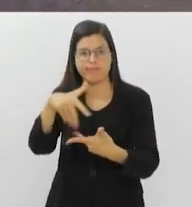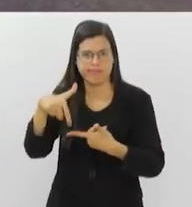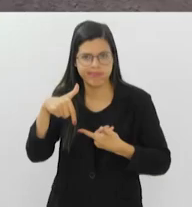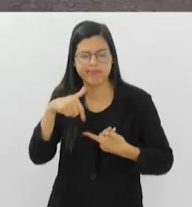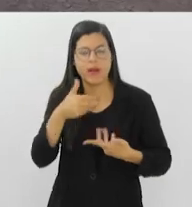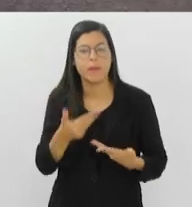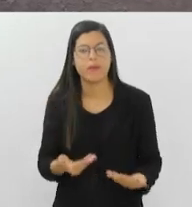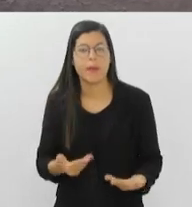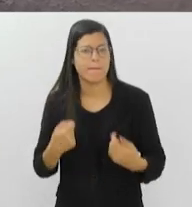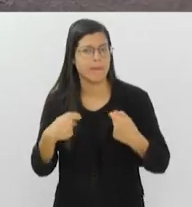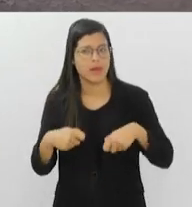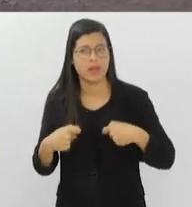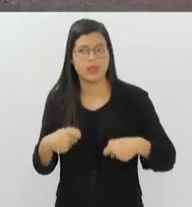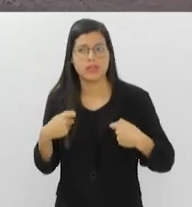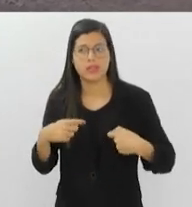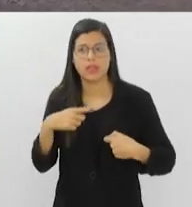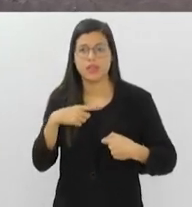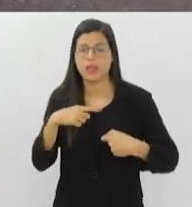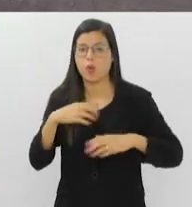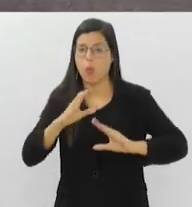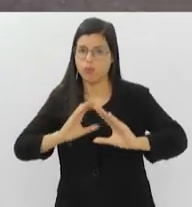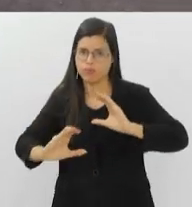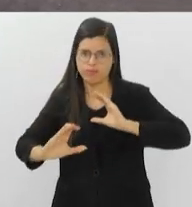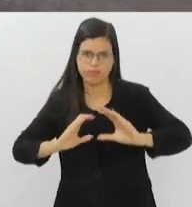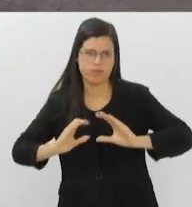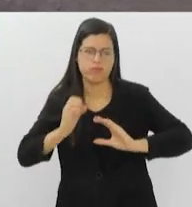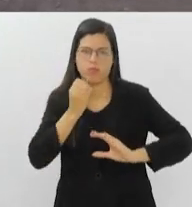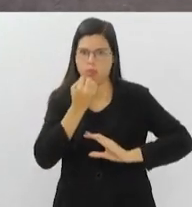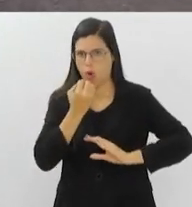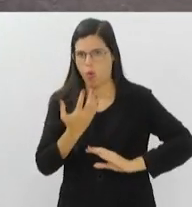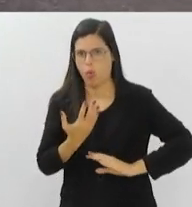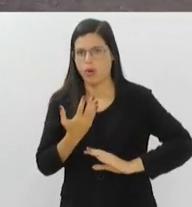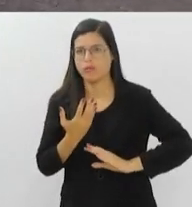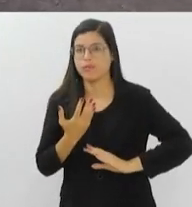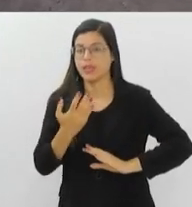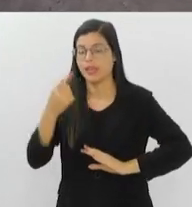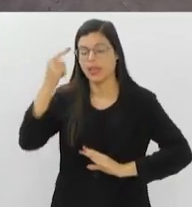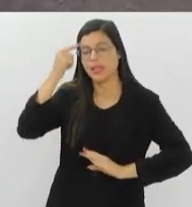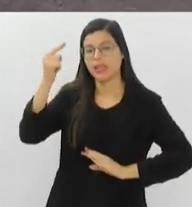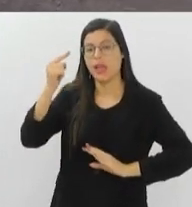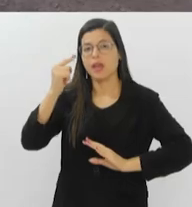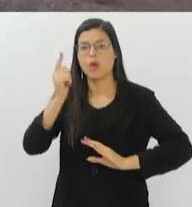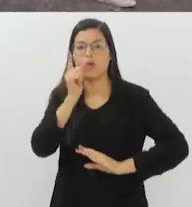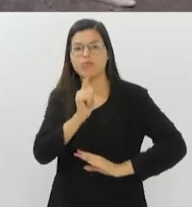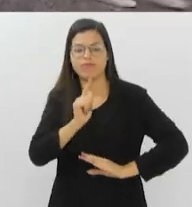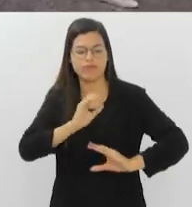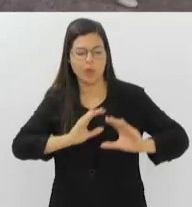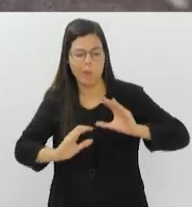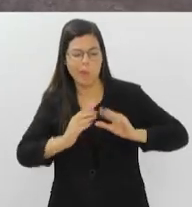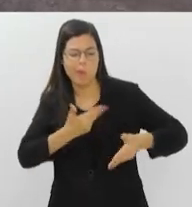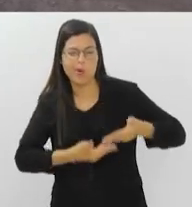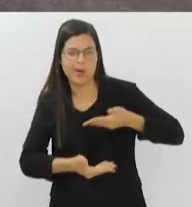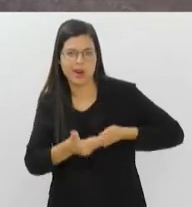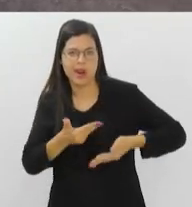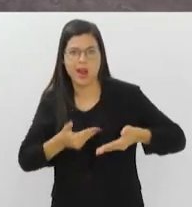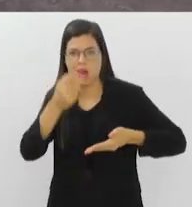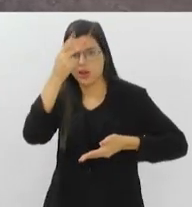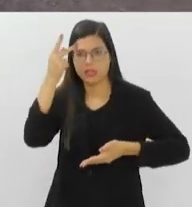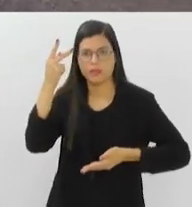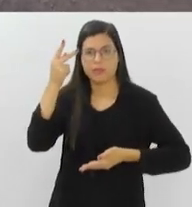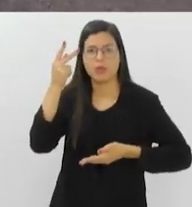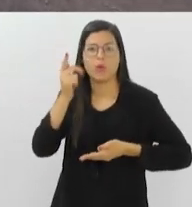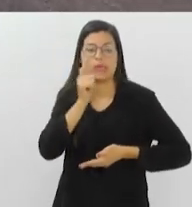sim, de que nós tenhamos uma boa comunicação. A ideia sempre é nos comunicarmos de forma a sermos bem entendidos